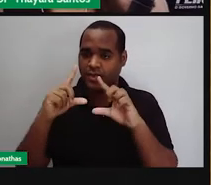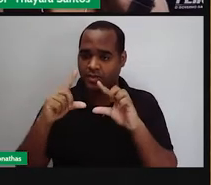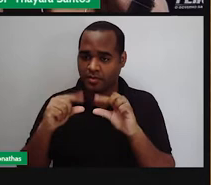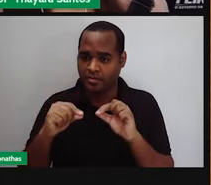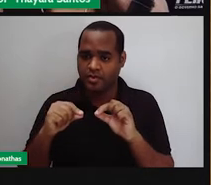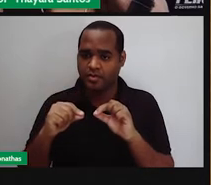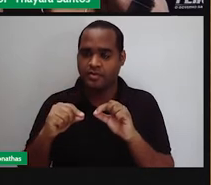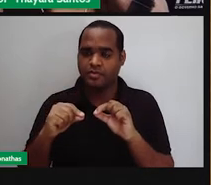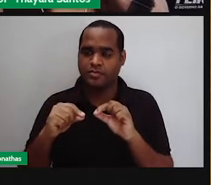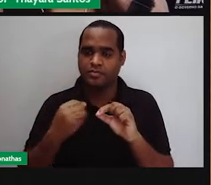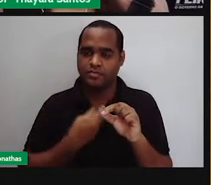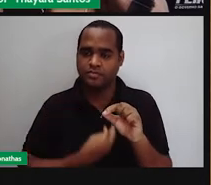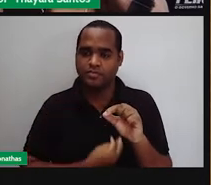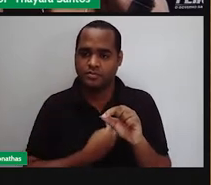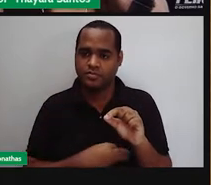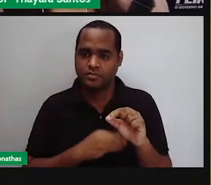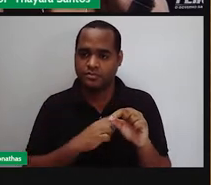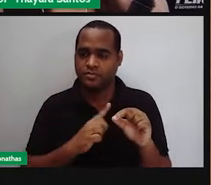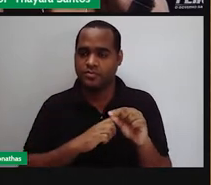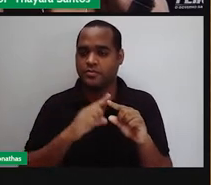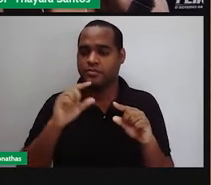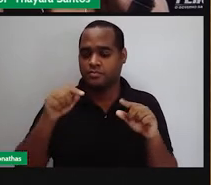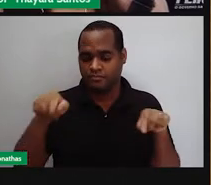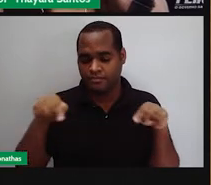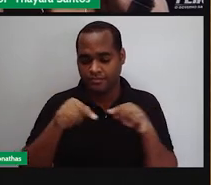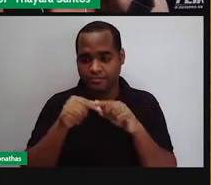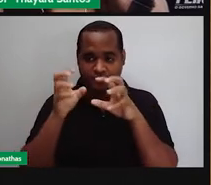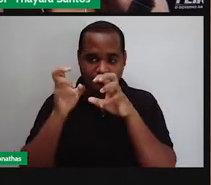fosca, como o interior de uma sala escura.